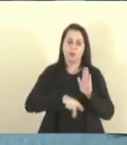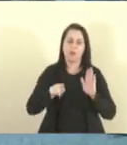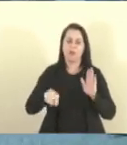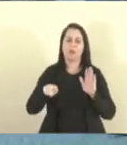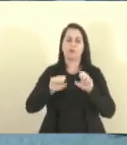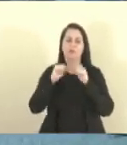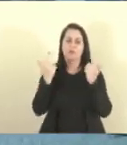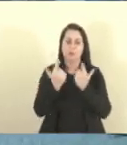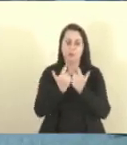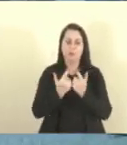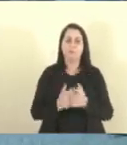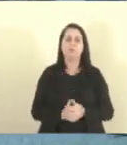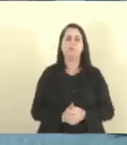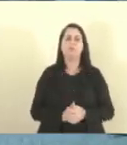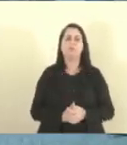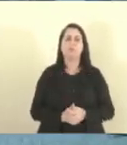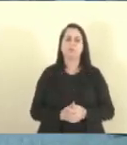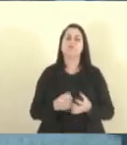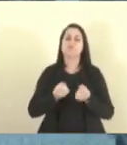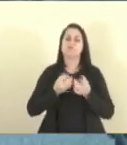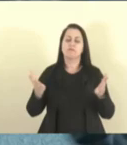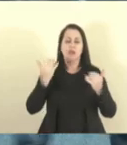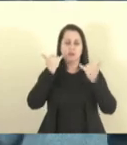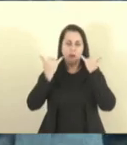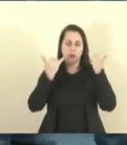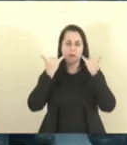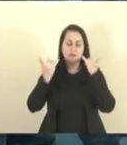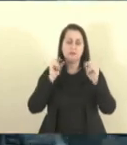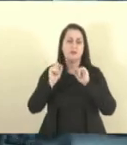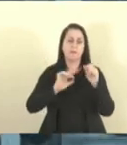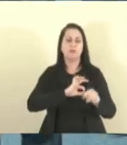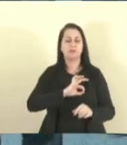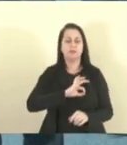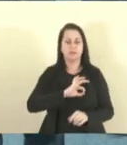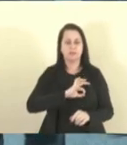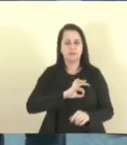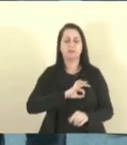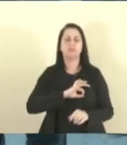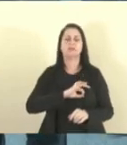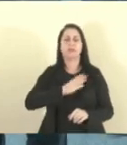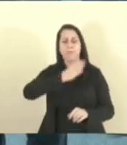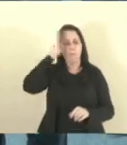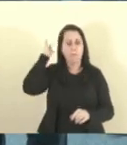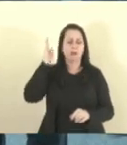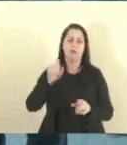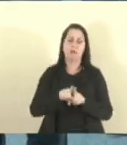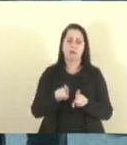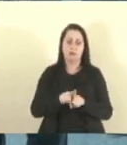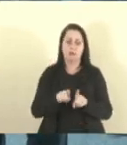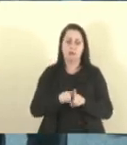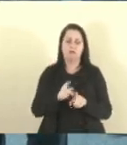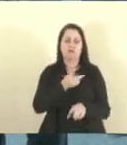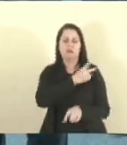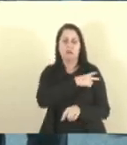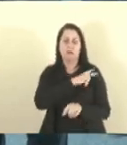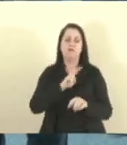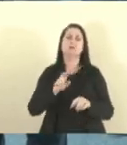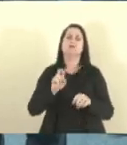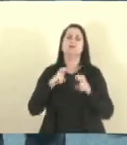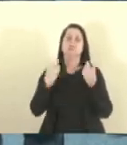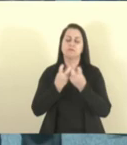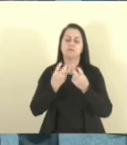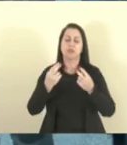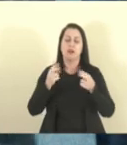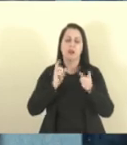Assembleia Legislativa, nos trazendo a informação que o comando da polícia militar, o comando do bombeiro militar, estão se reunindo com a CEGÉ